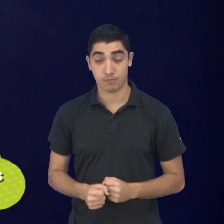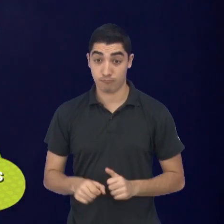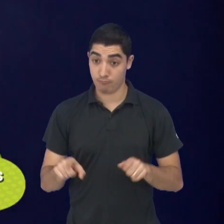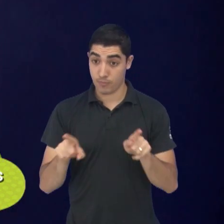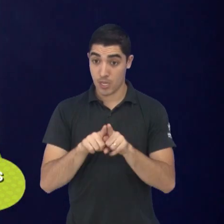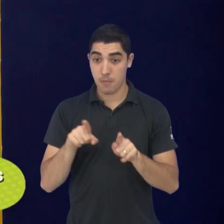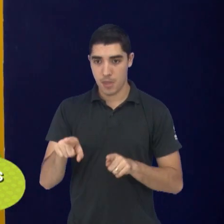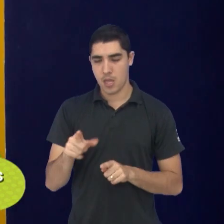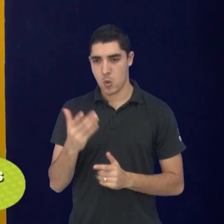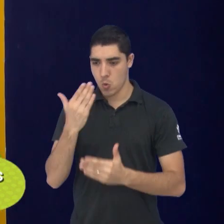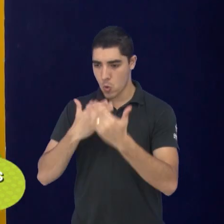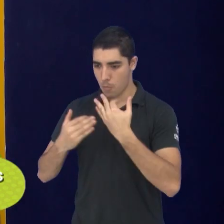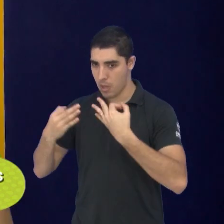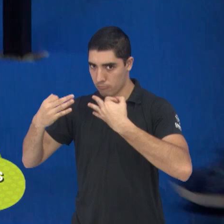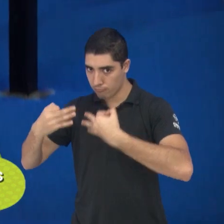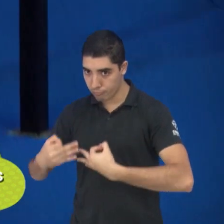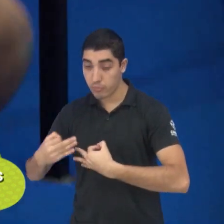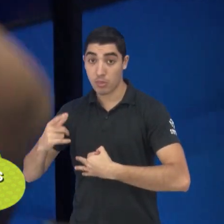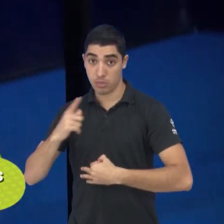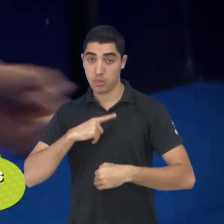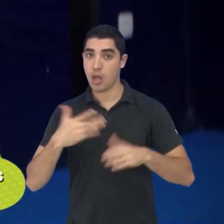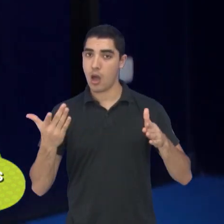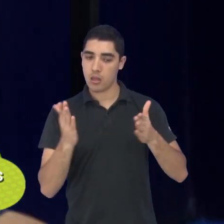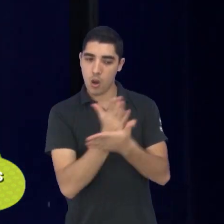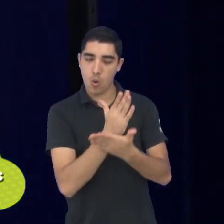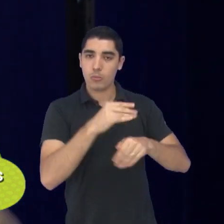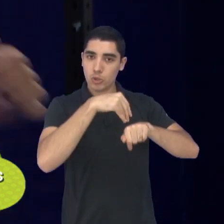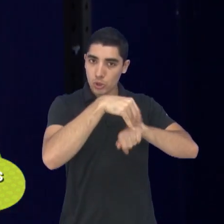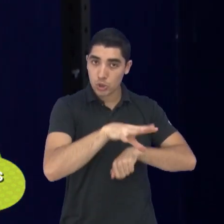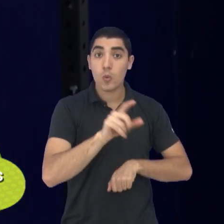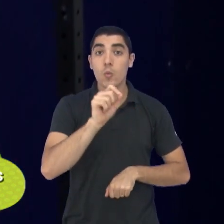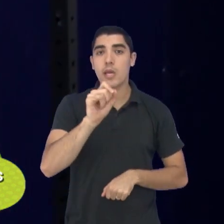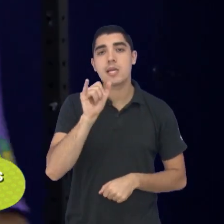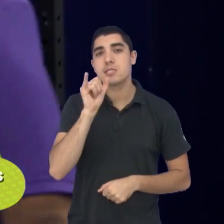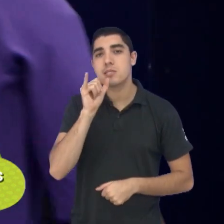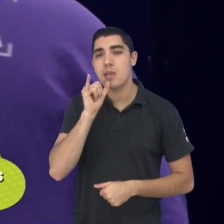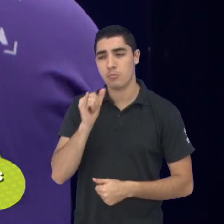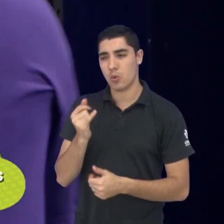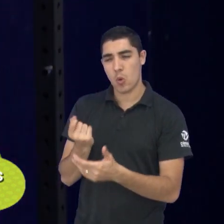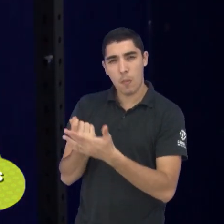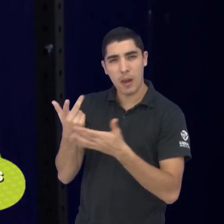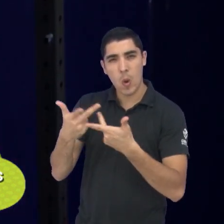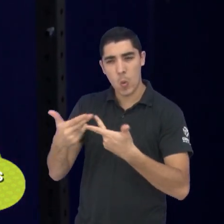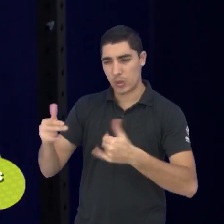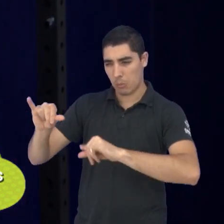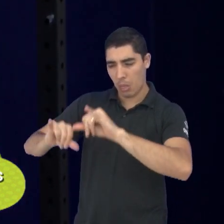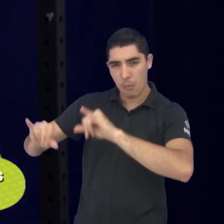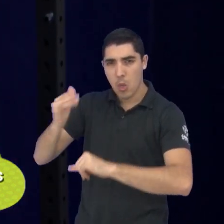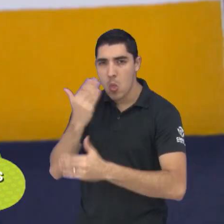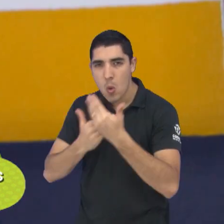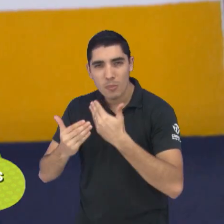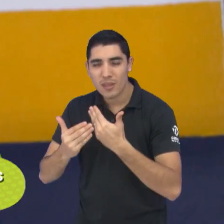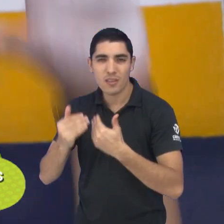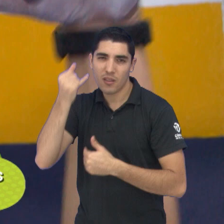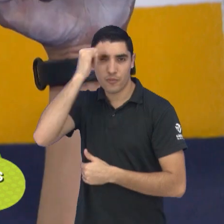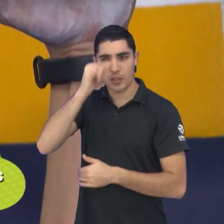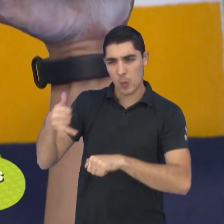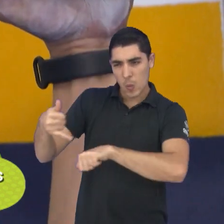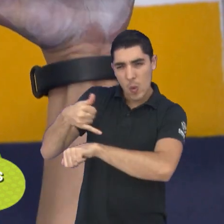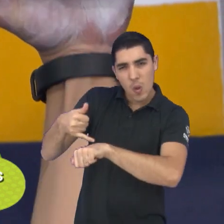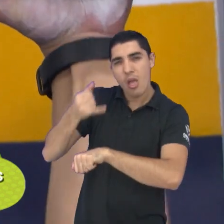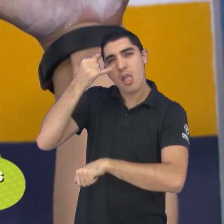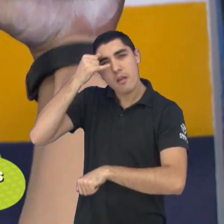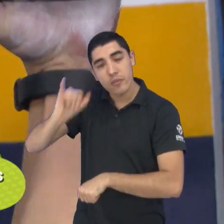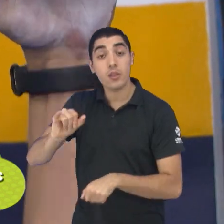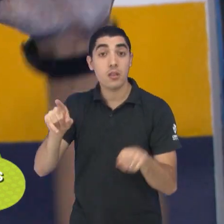dicas podem ser seguidas, desde evitar o consumo de produtos industrializados e gordurosos e buscar